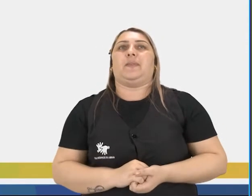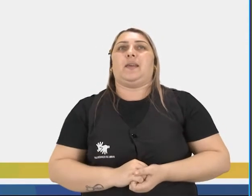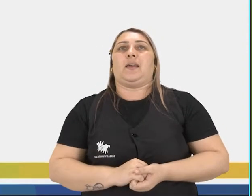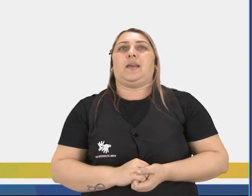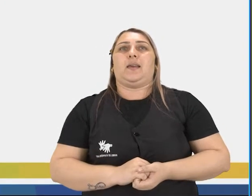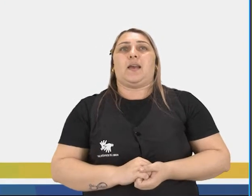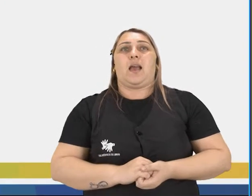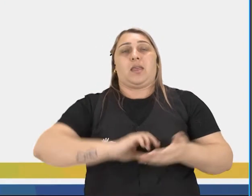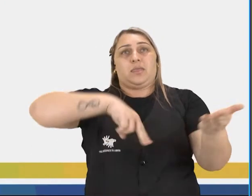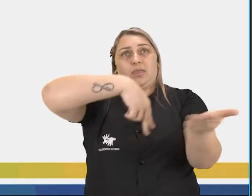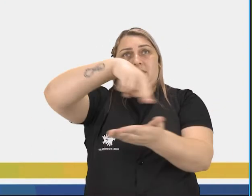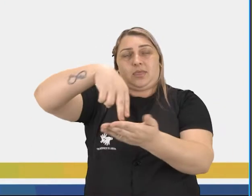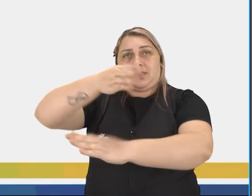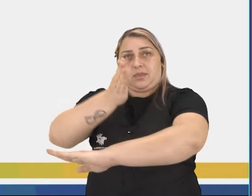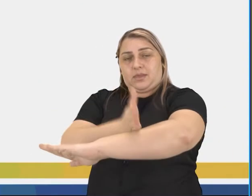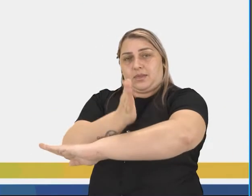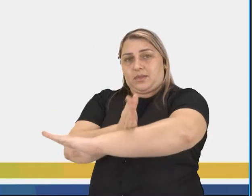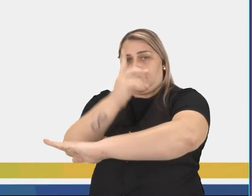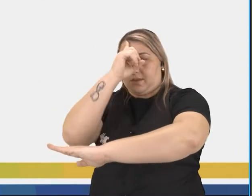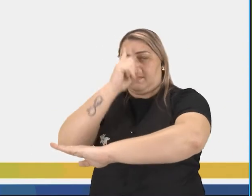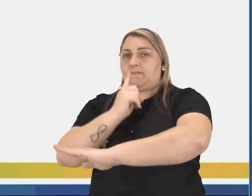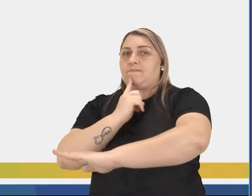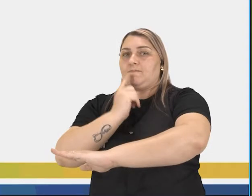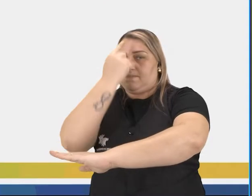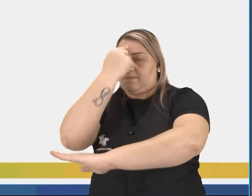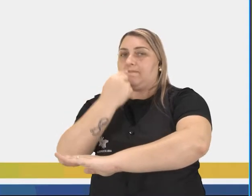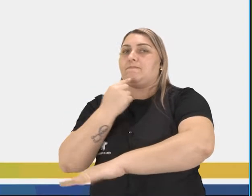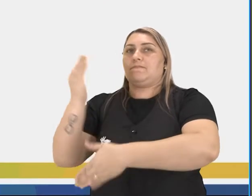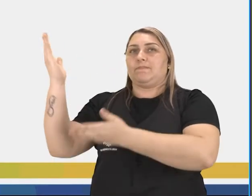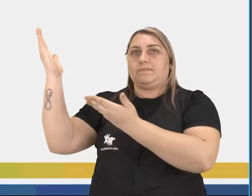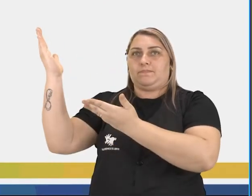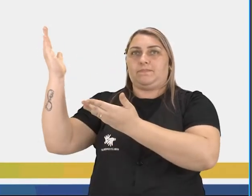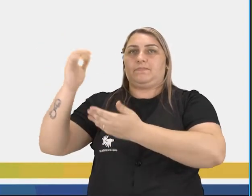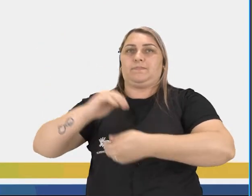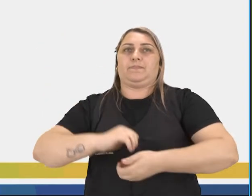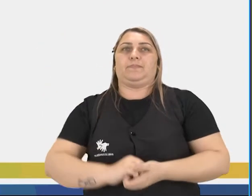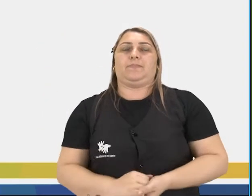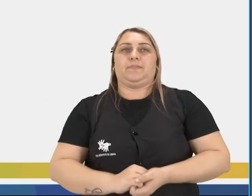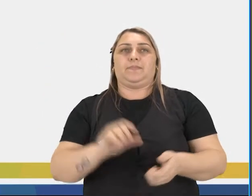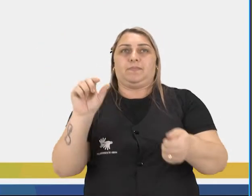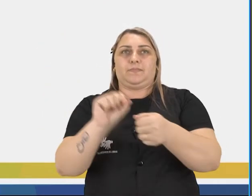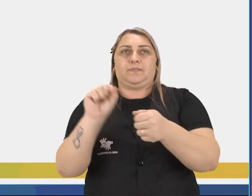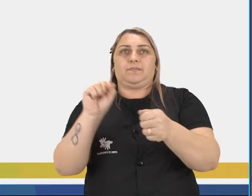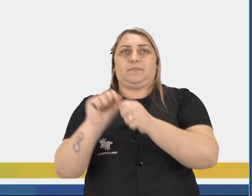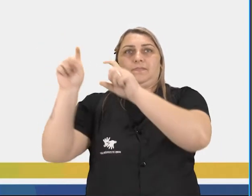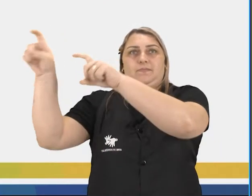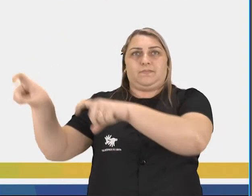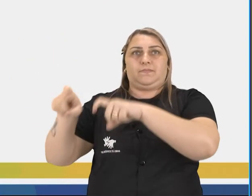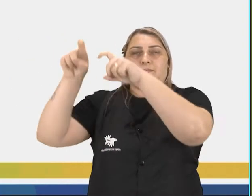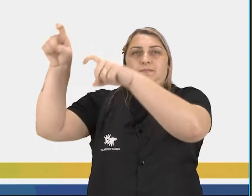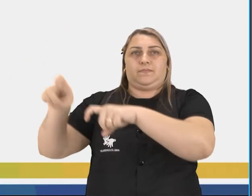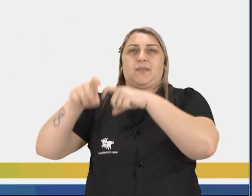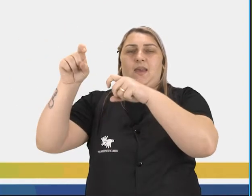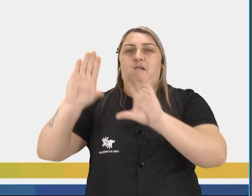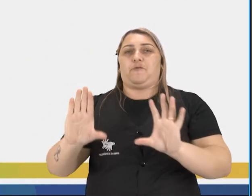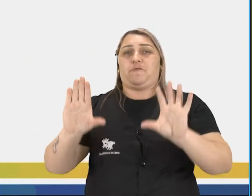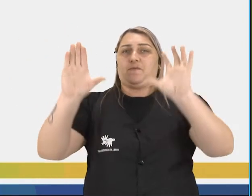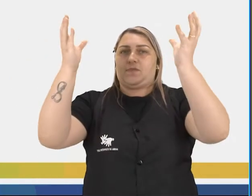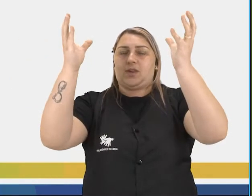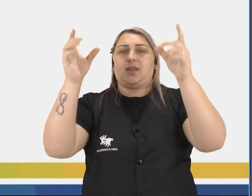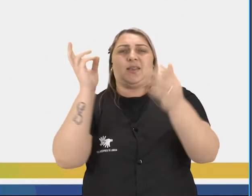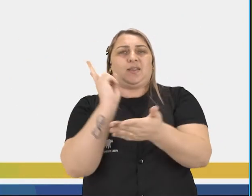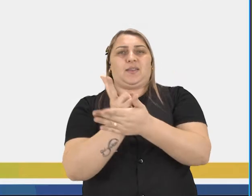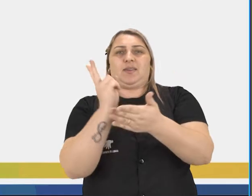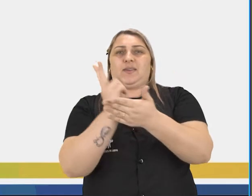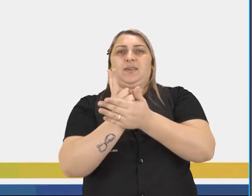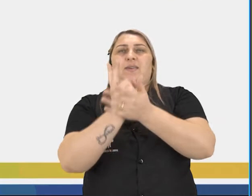Aqui a seguir nós temos a imagem da dança na Idade Média, realizada pelos camponeses em forma de festas e